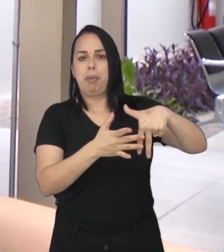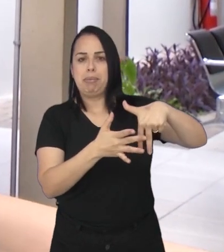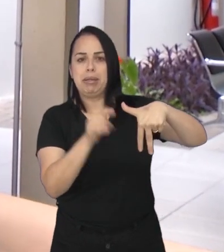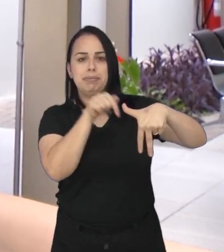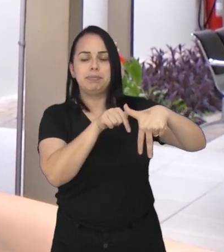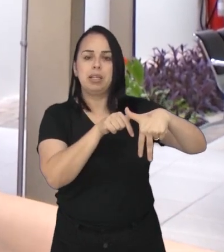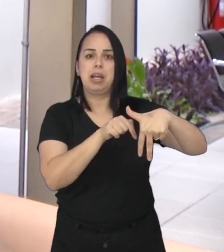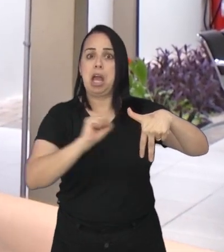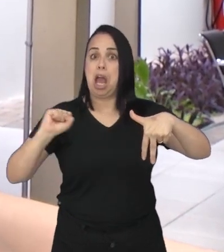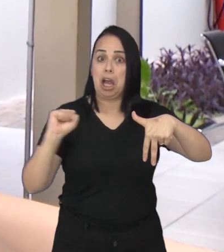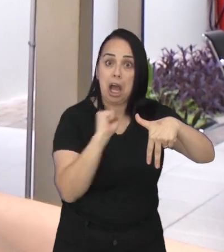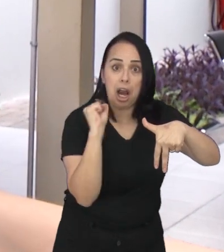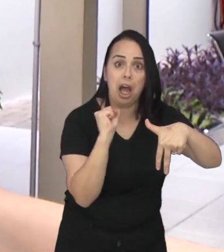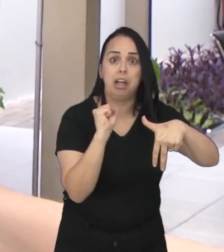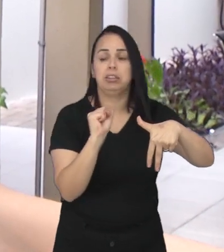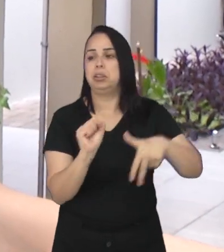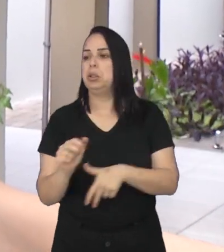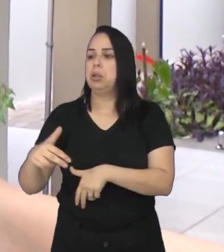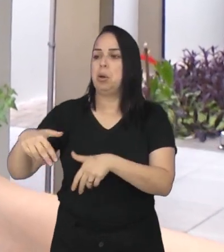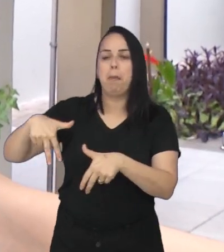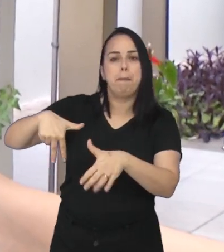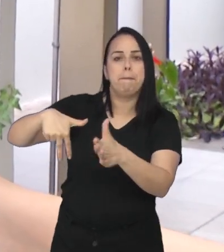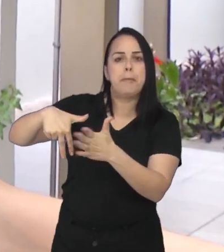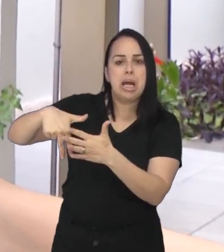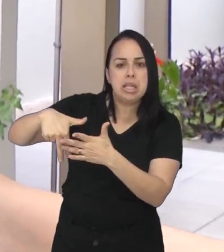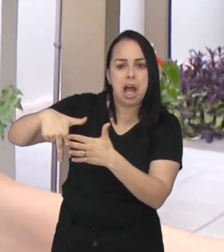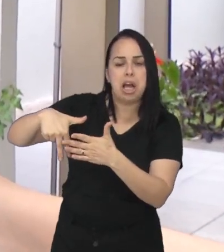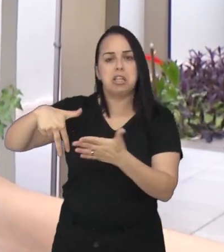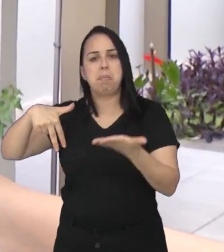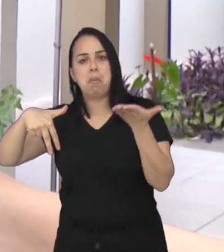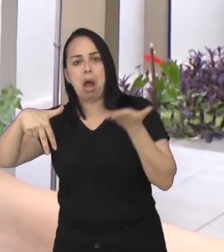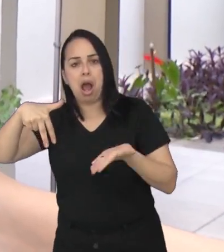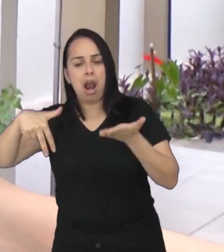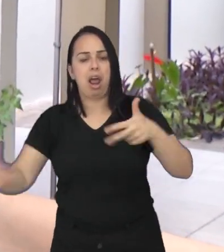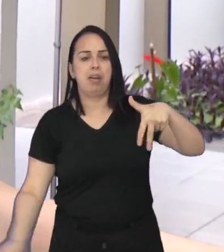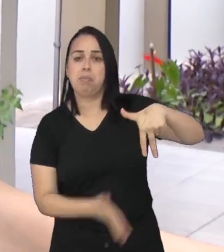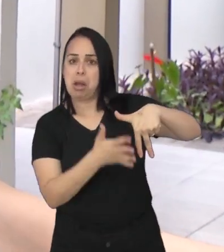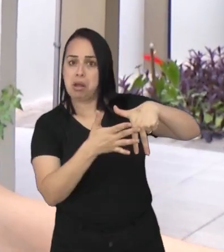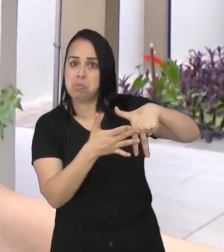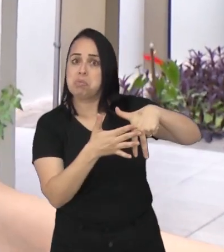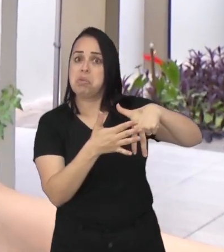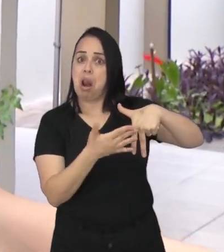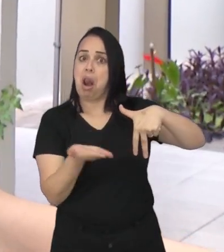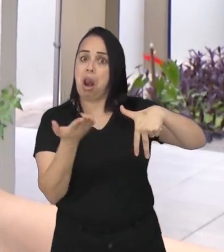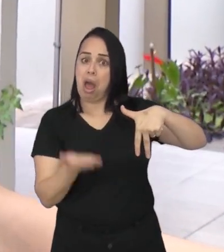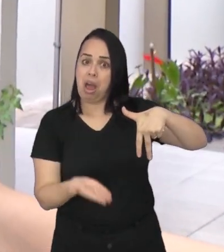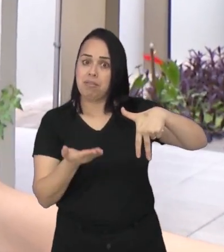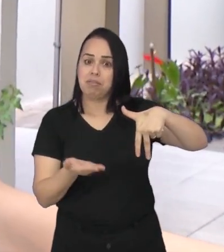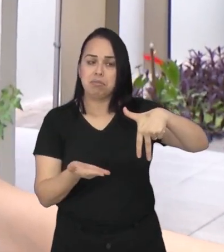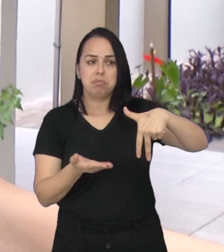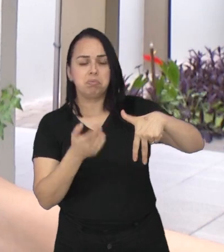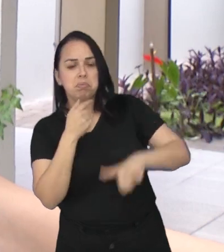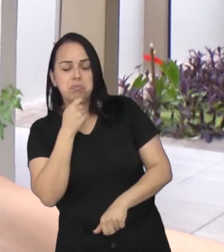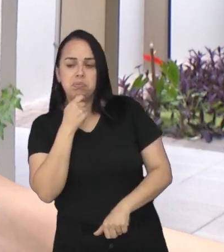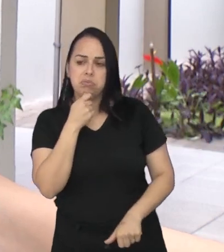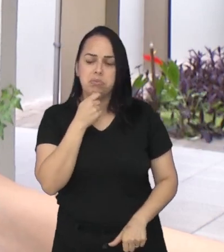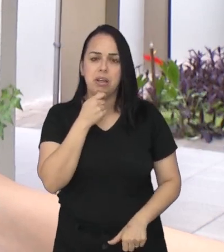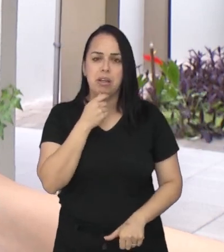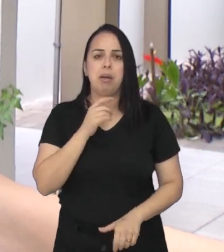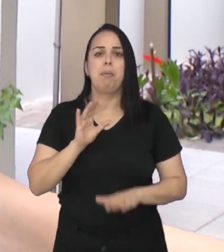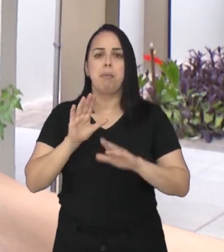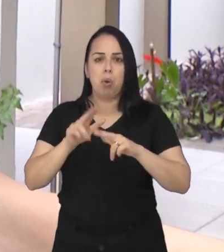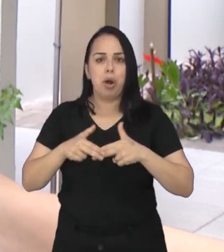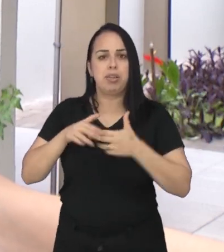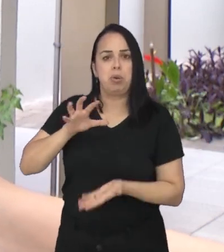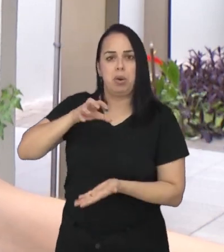paciente se ele tem uma questão muito grave, uma questão moderada, uma questão leve. E o CAPES faz essa